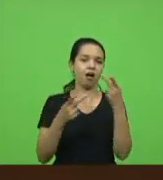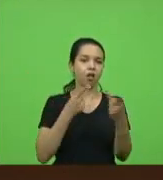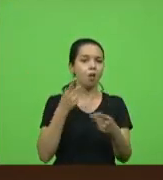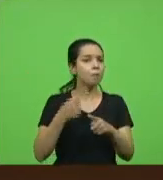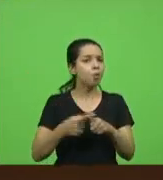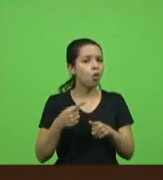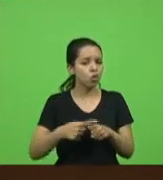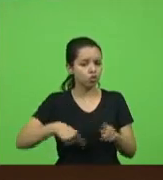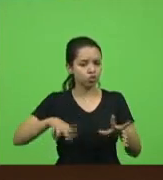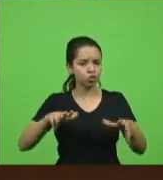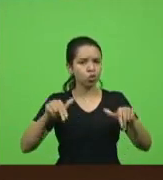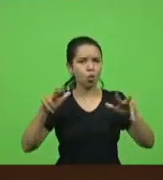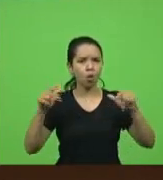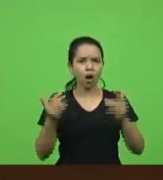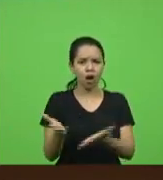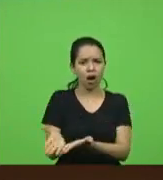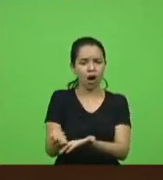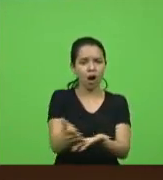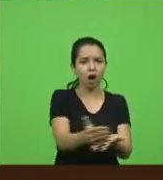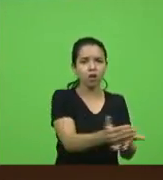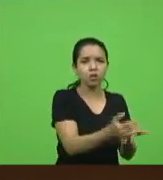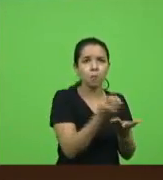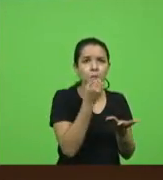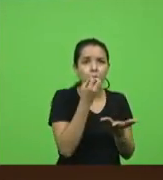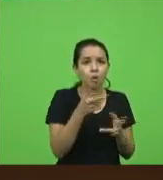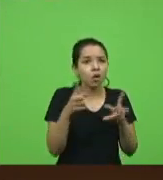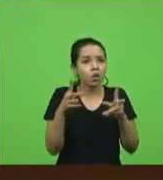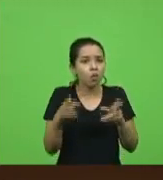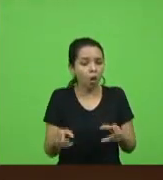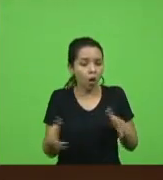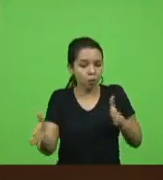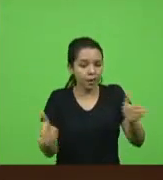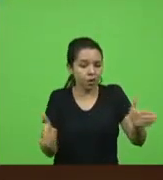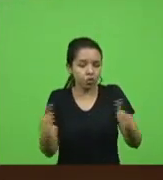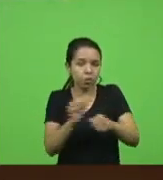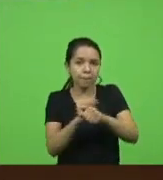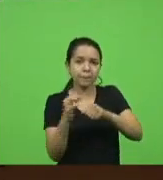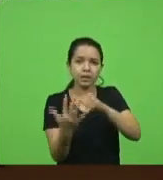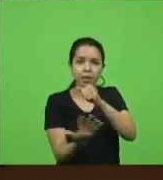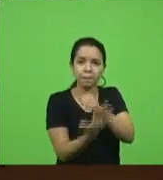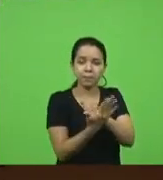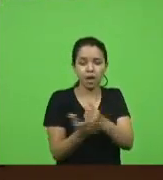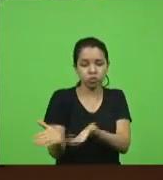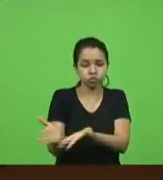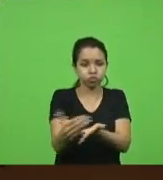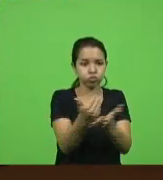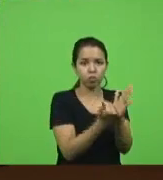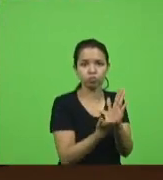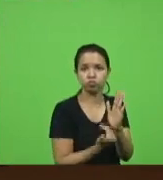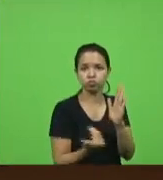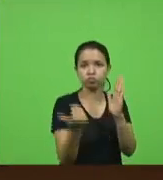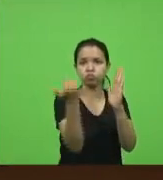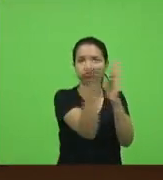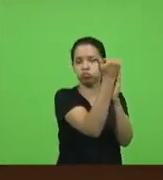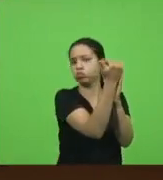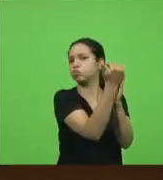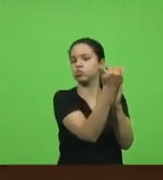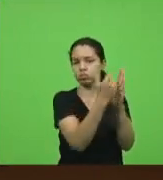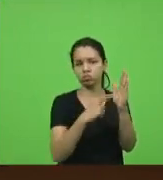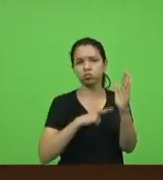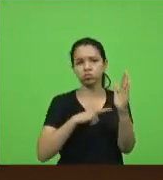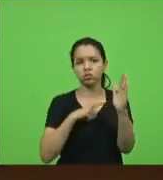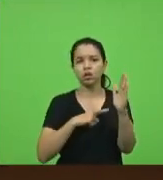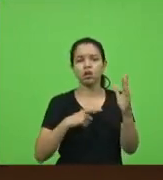tivemos uma arrecadação tão boa como tivemos em plena pandemia batendo recordes de arrecadação e isso